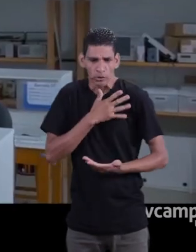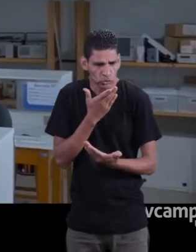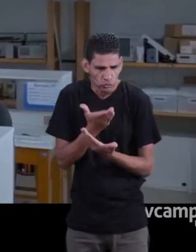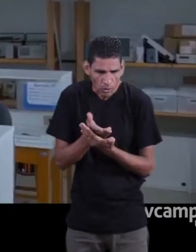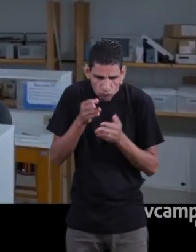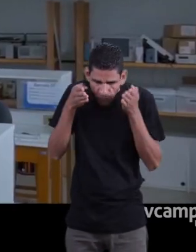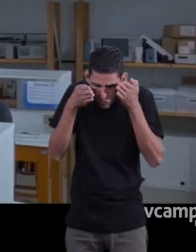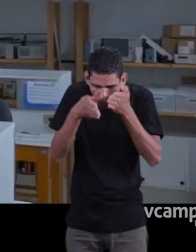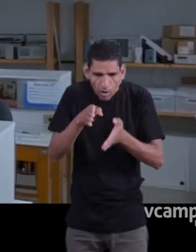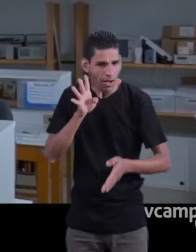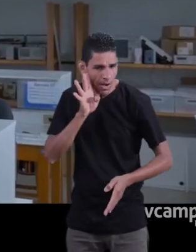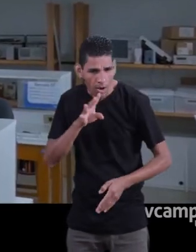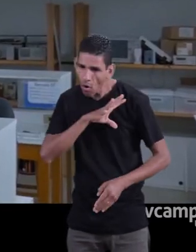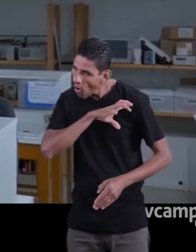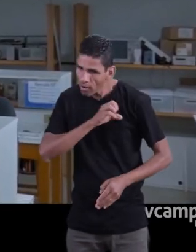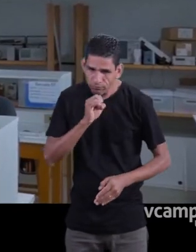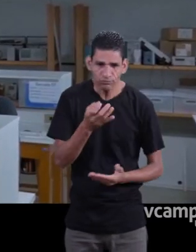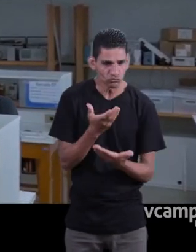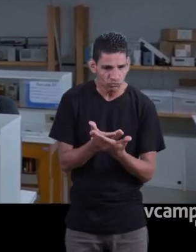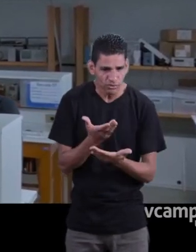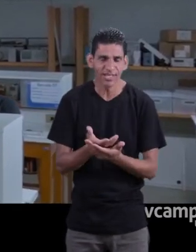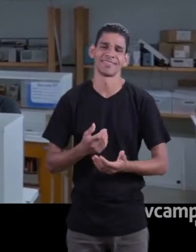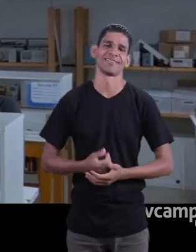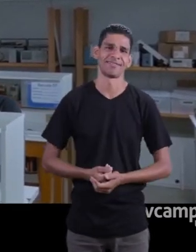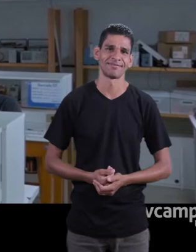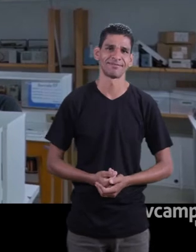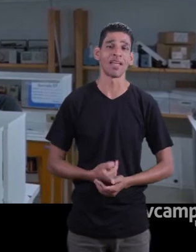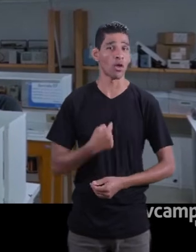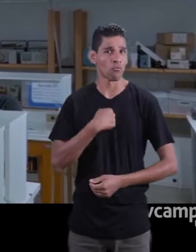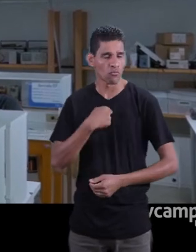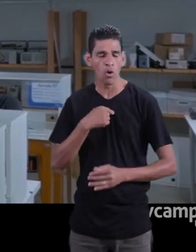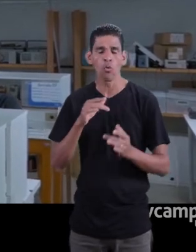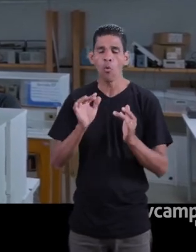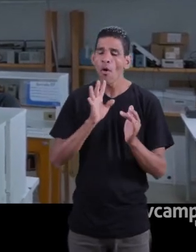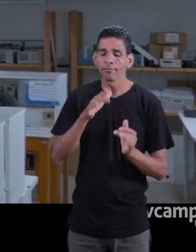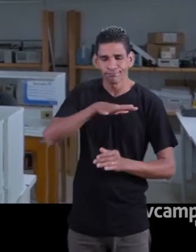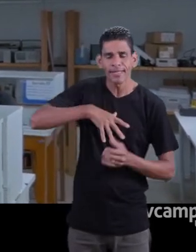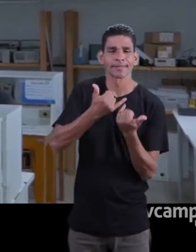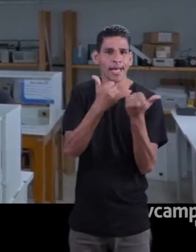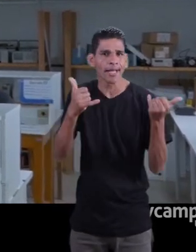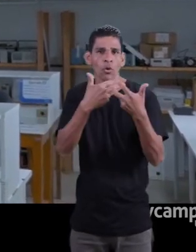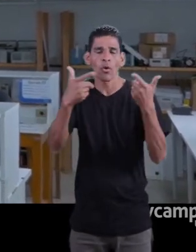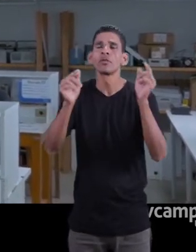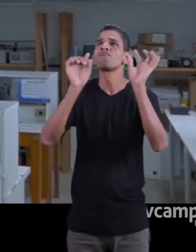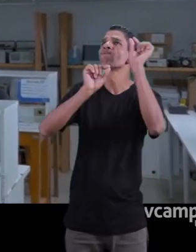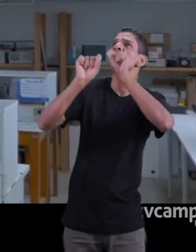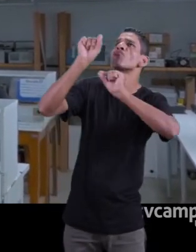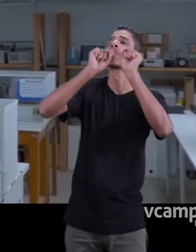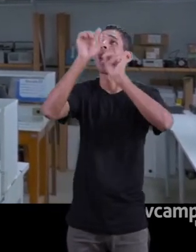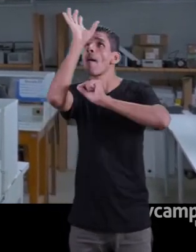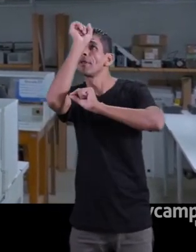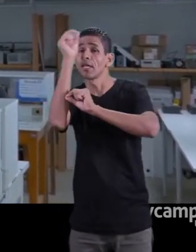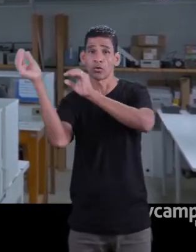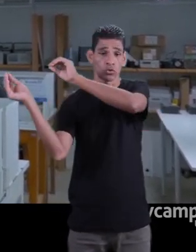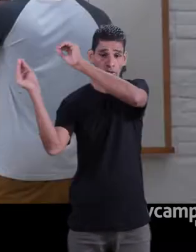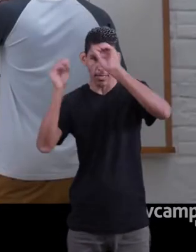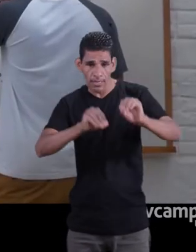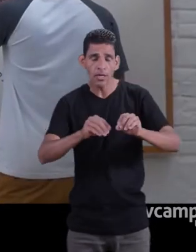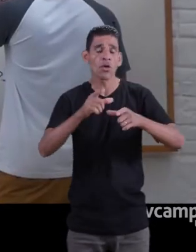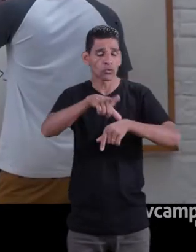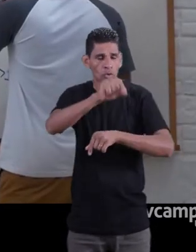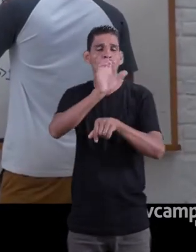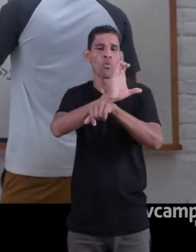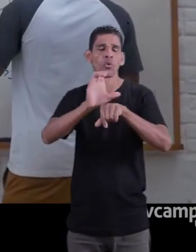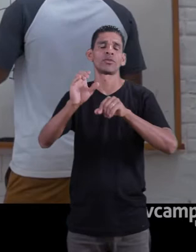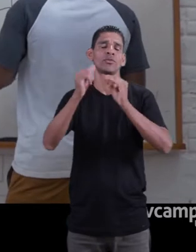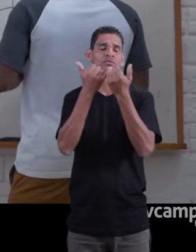tipo, eu me dava bem com a parte elétrica, daí quando eu cheguei aqui, eu escolhi engenharia elétrica e